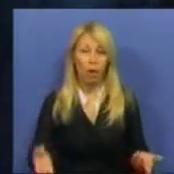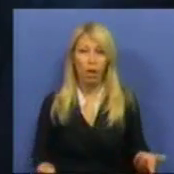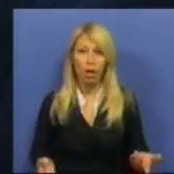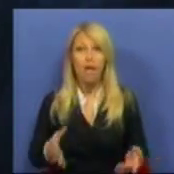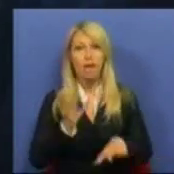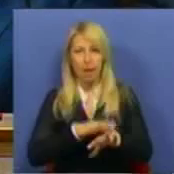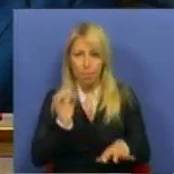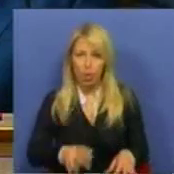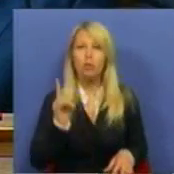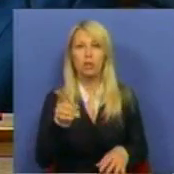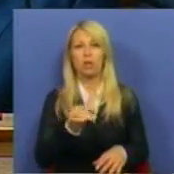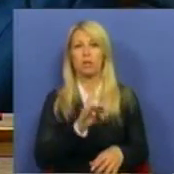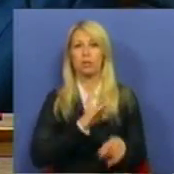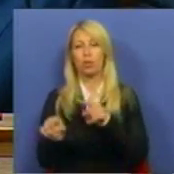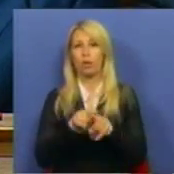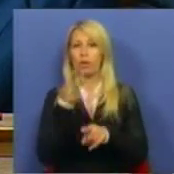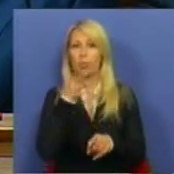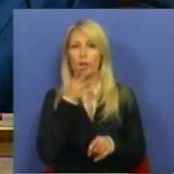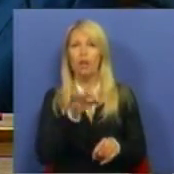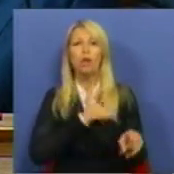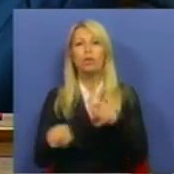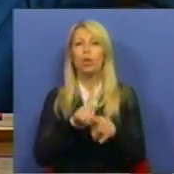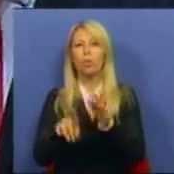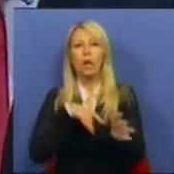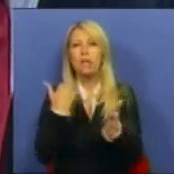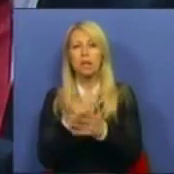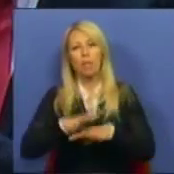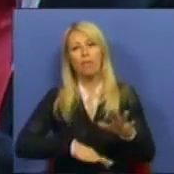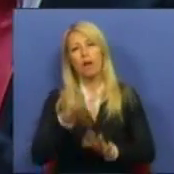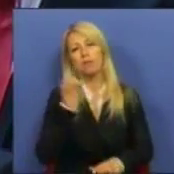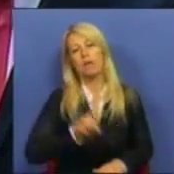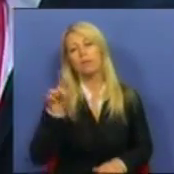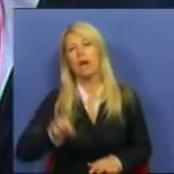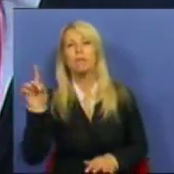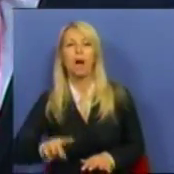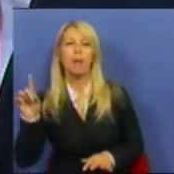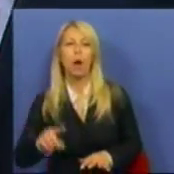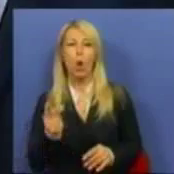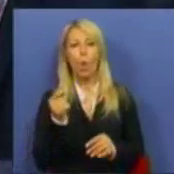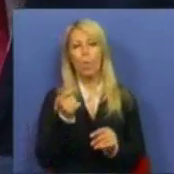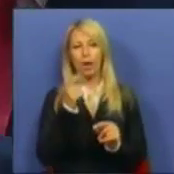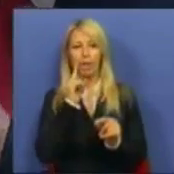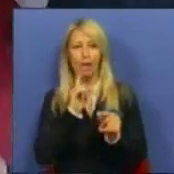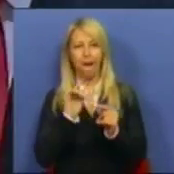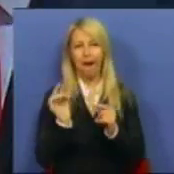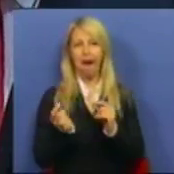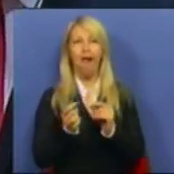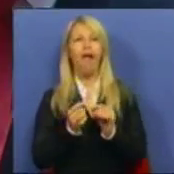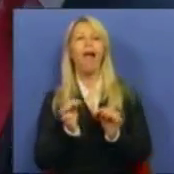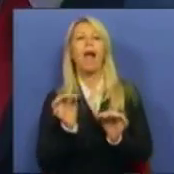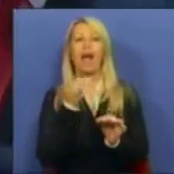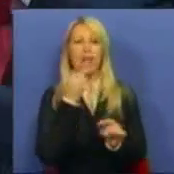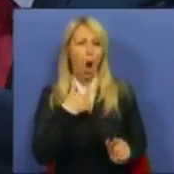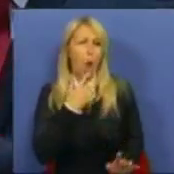É por essa razão. E o Sr. Deputado sempre faz isso. E faz isso com a pontinha de malícia, como quem diz, não estou a dizer nada.